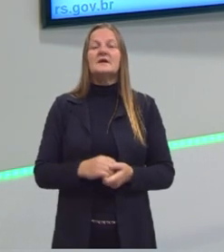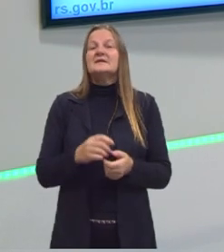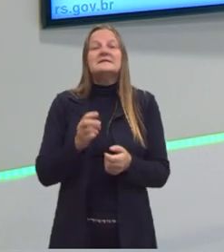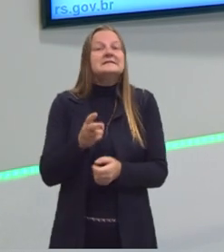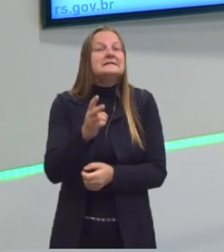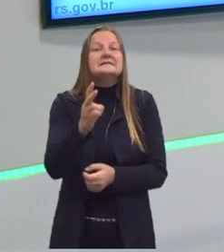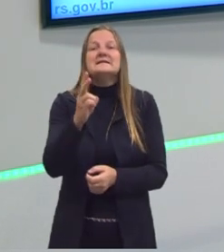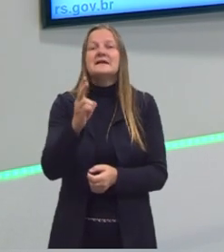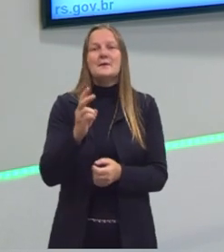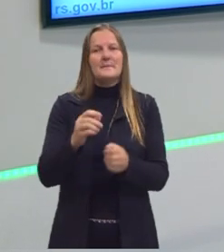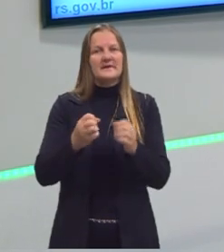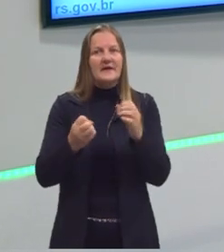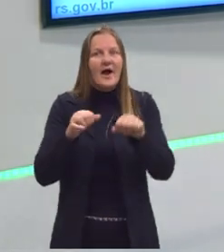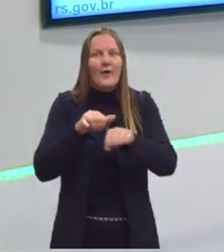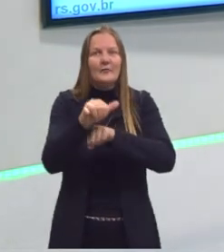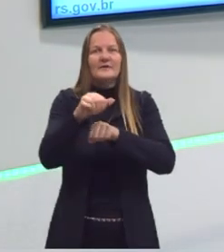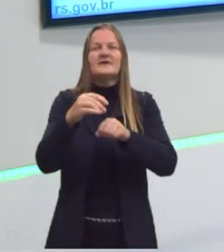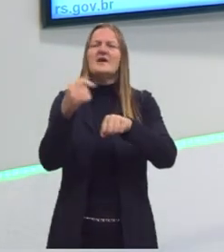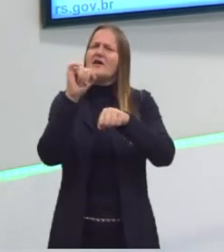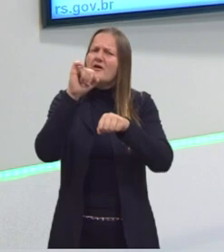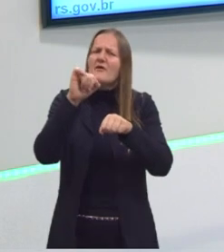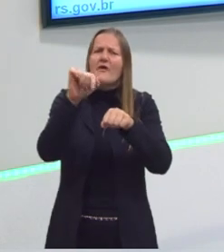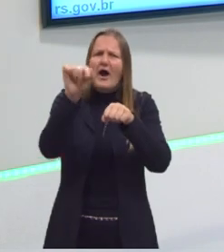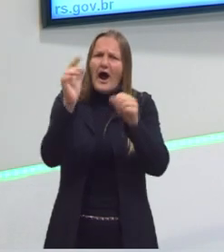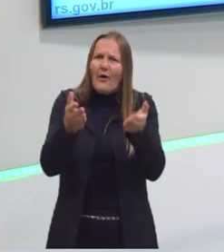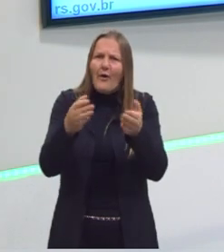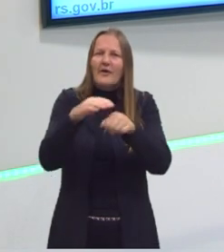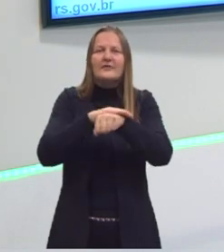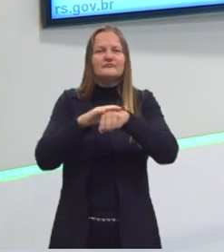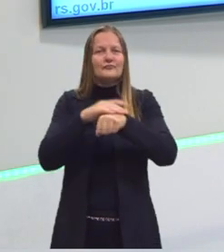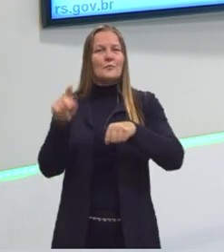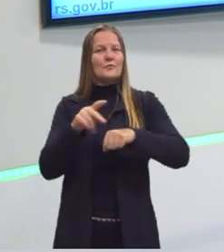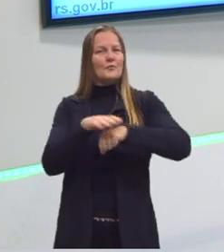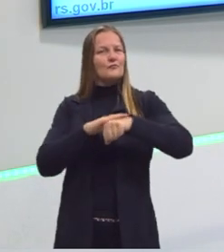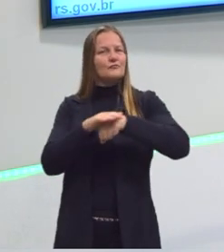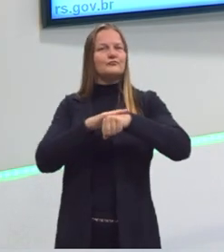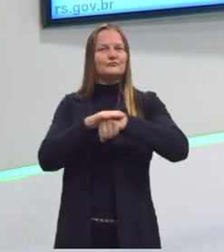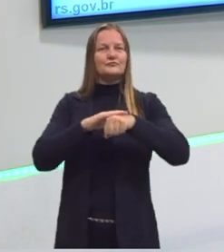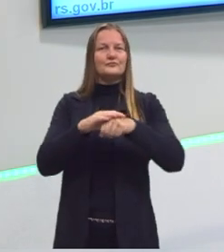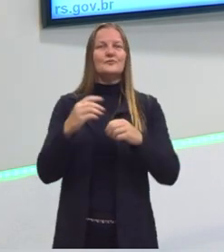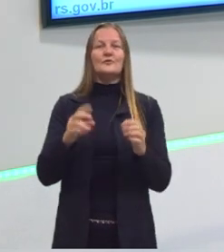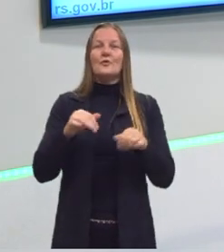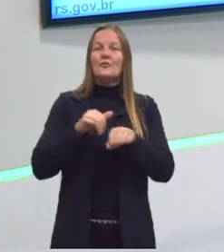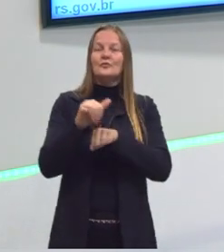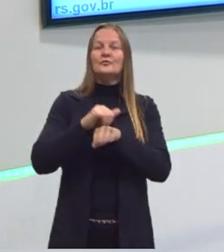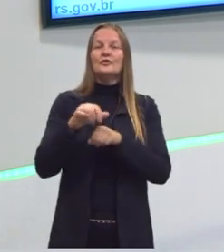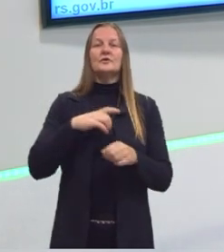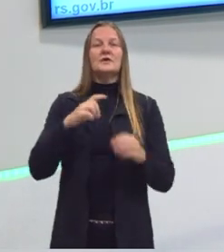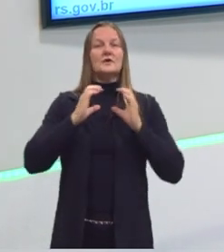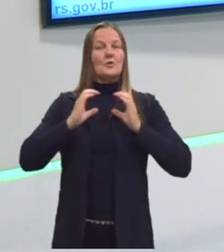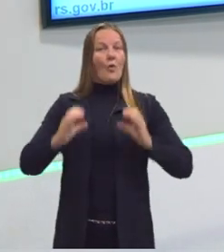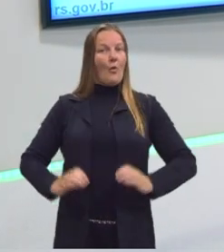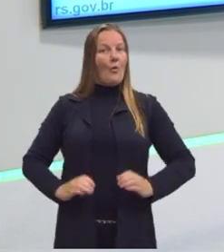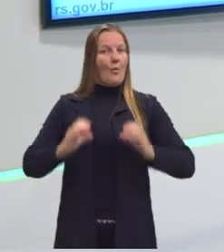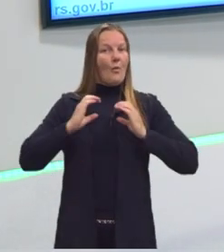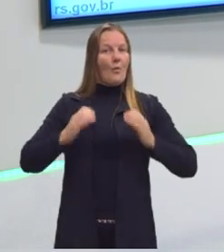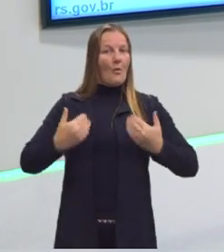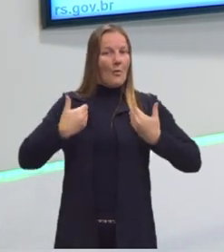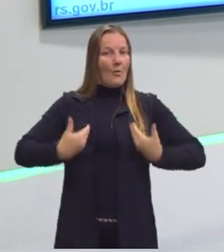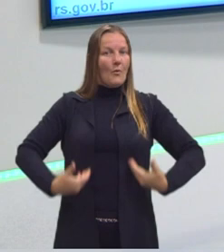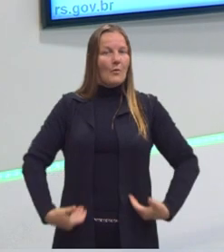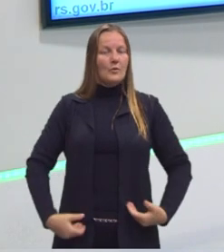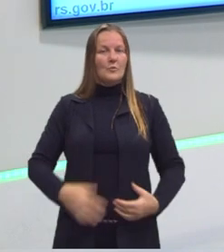instante. Agora, enquanto eu converso com vocês, elas estão acontecendo, porque elas acontecem no nosso organismo, na